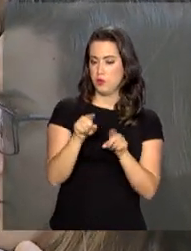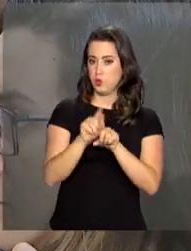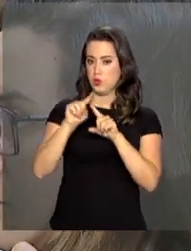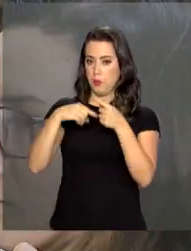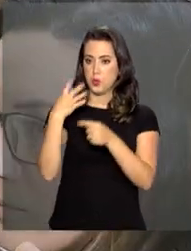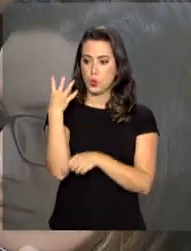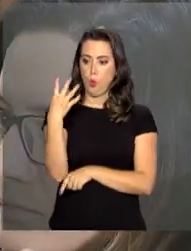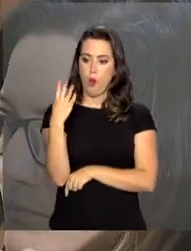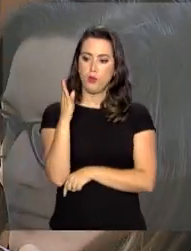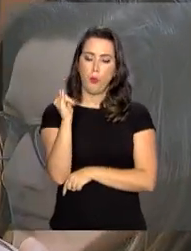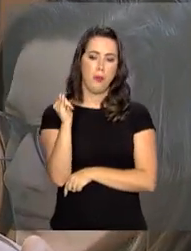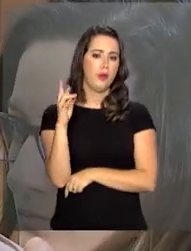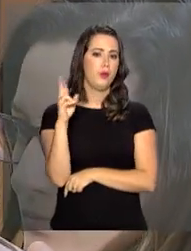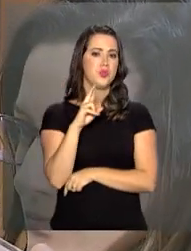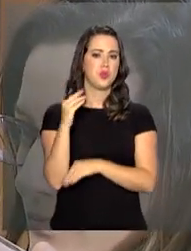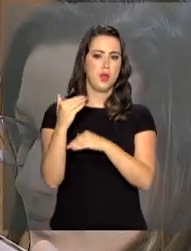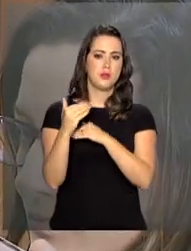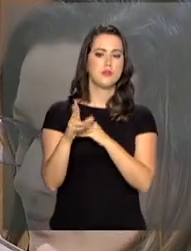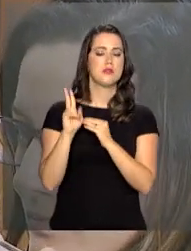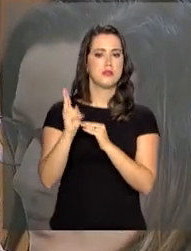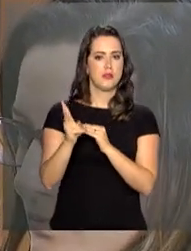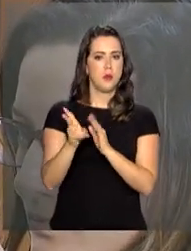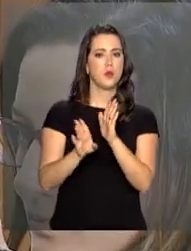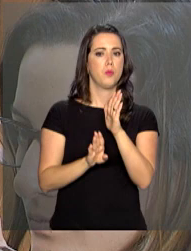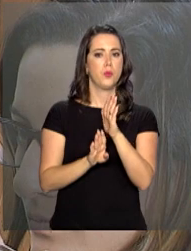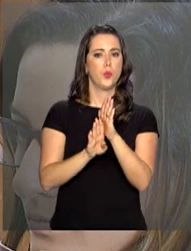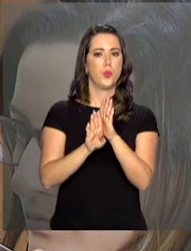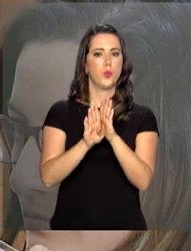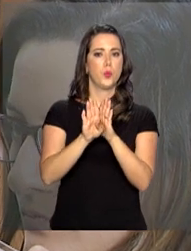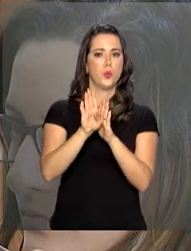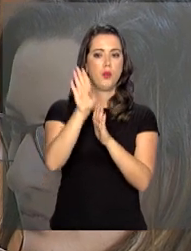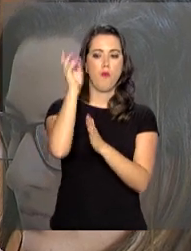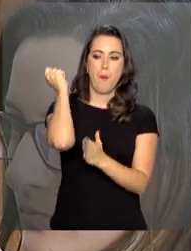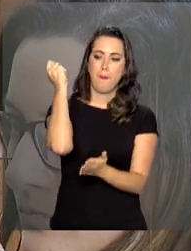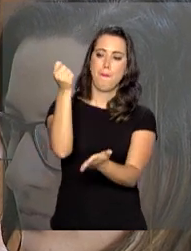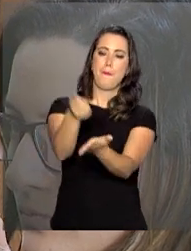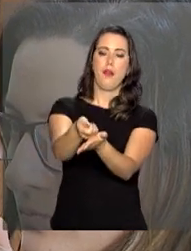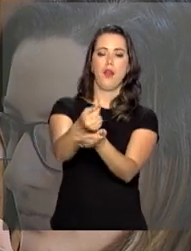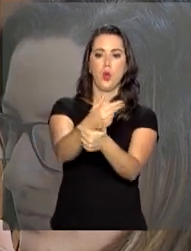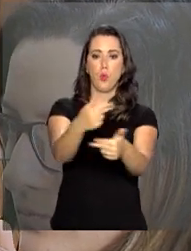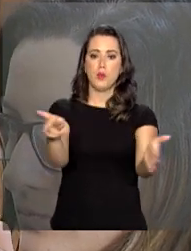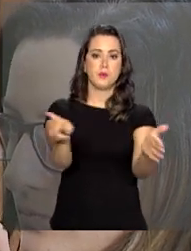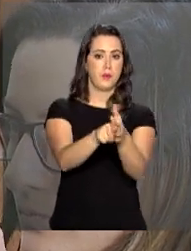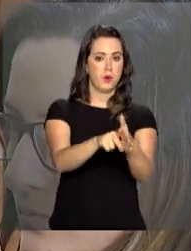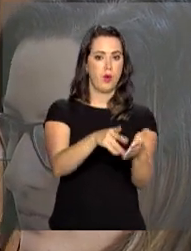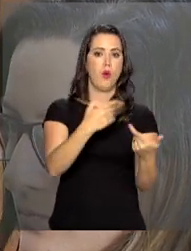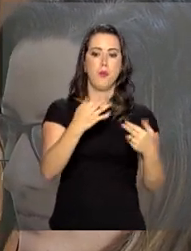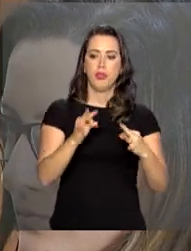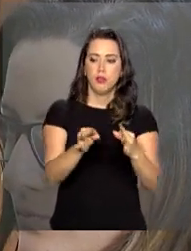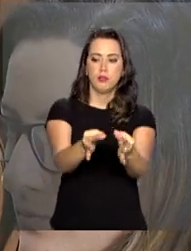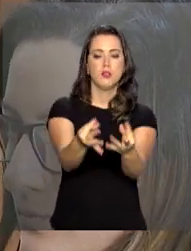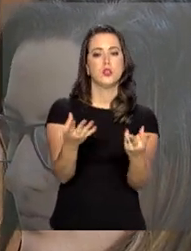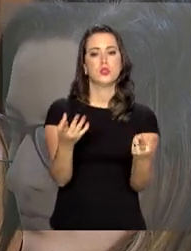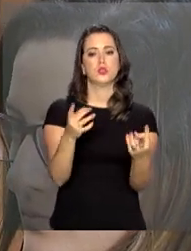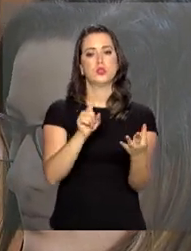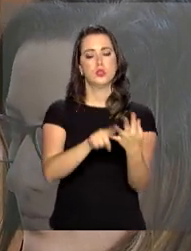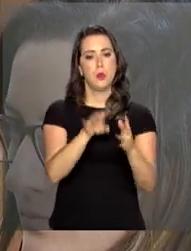e assim continuarão crescendo, eles vão financiar equipamentos, tecnologia,